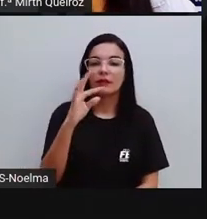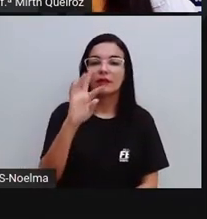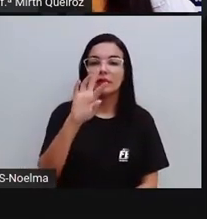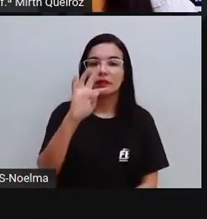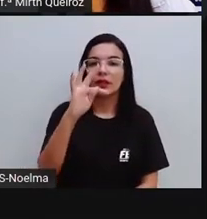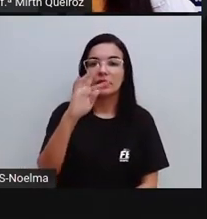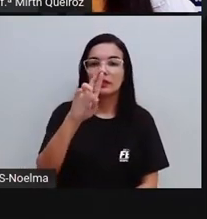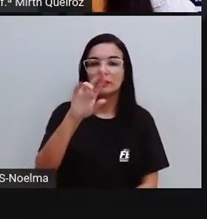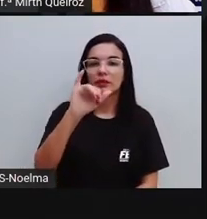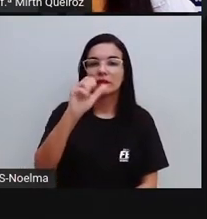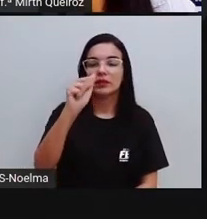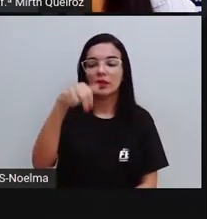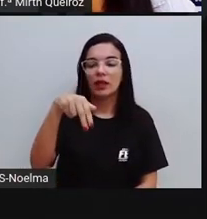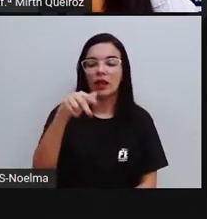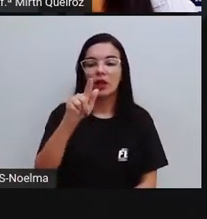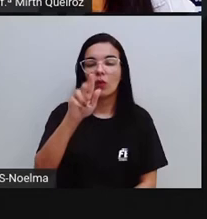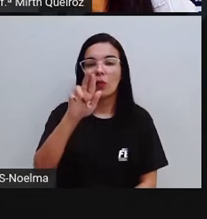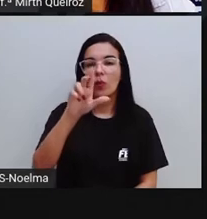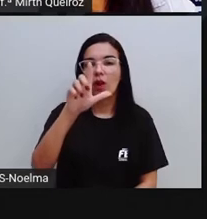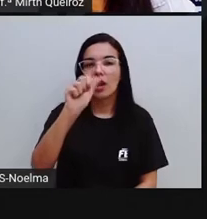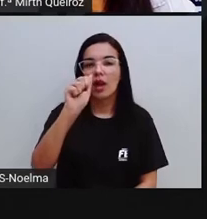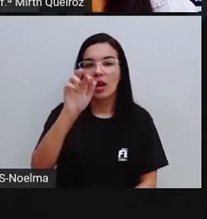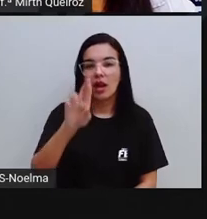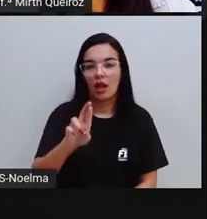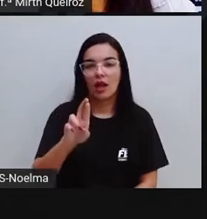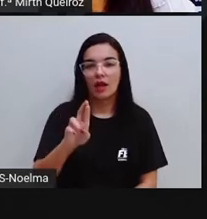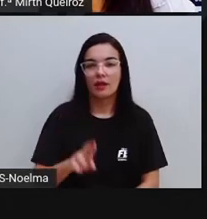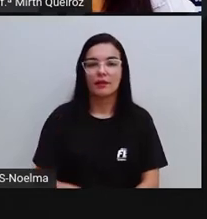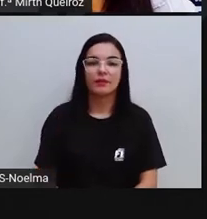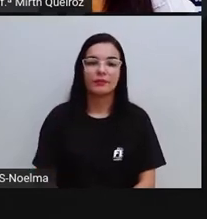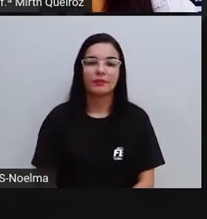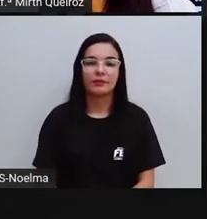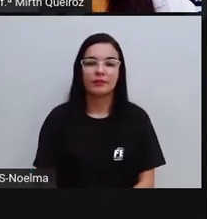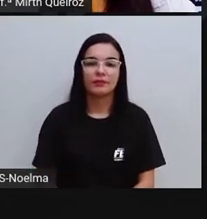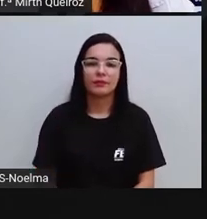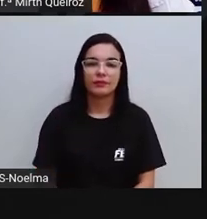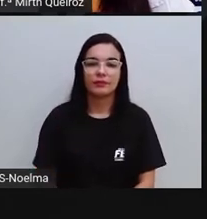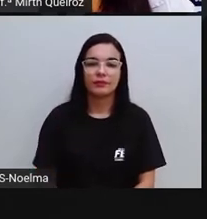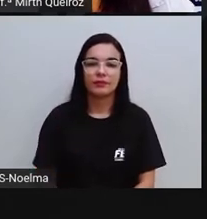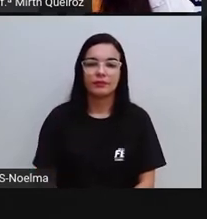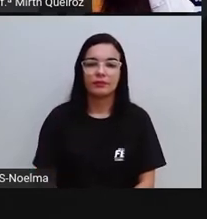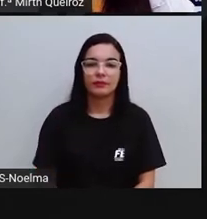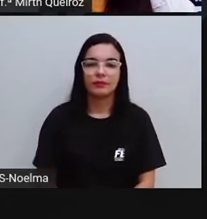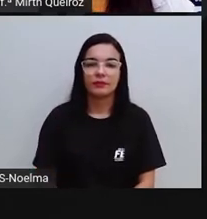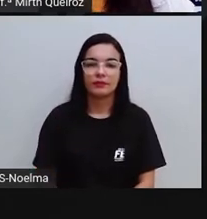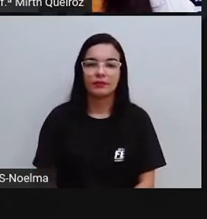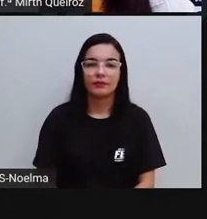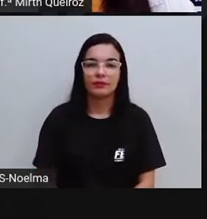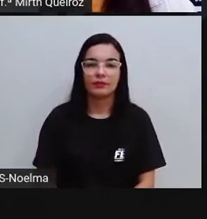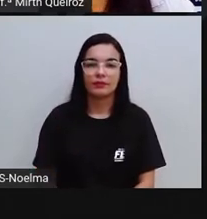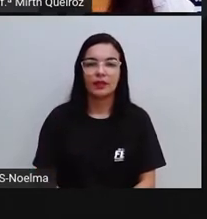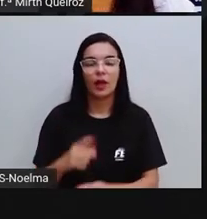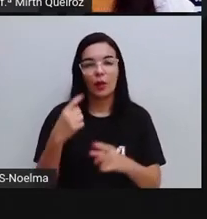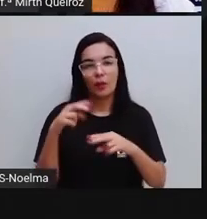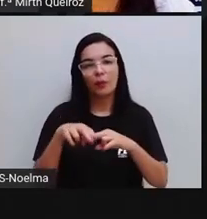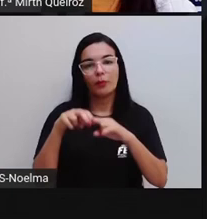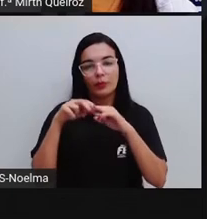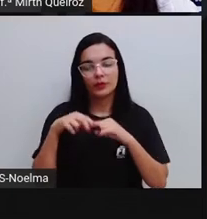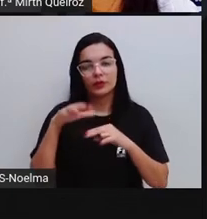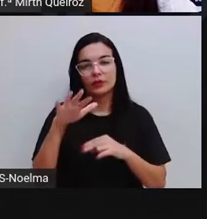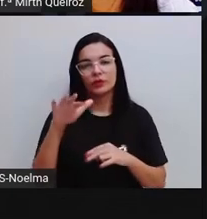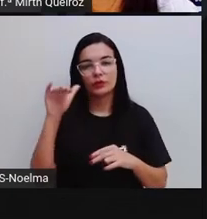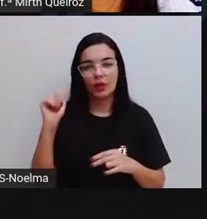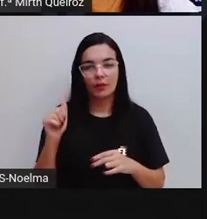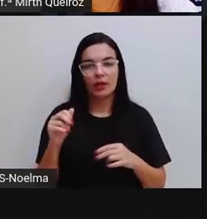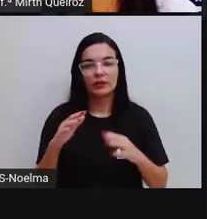modificar, neste caso a base dessa pirâmide tem três lados formando aí um triângulo, por isso que é chamado de